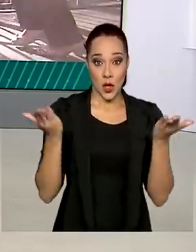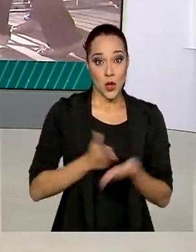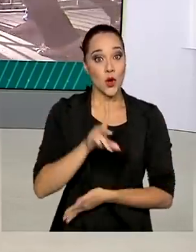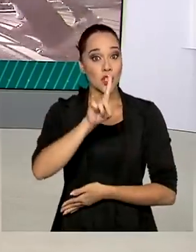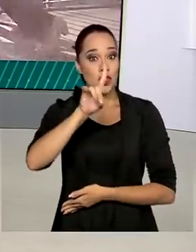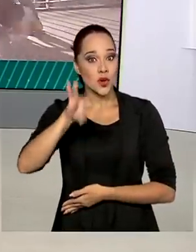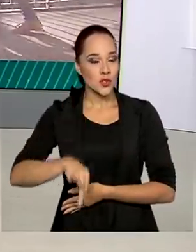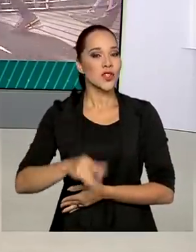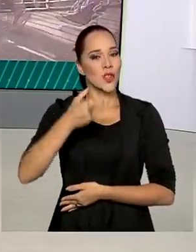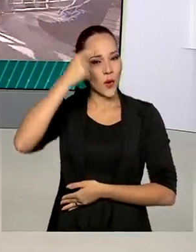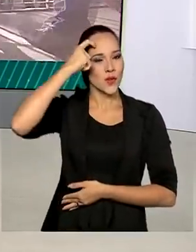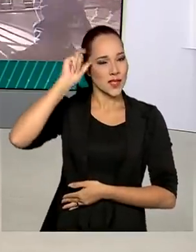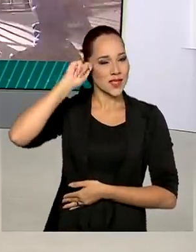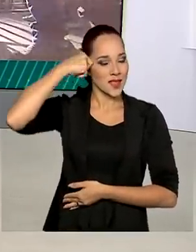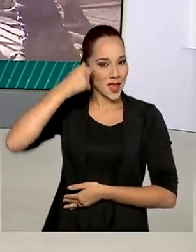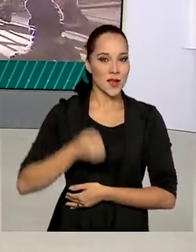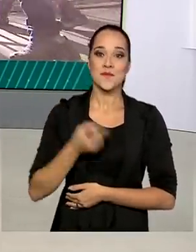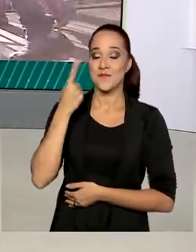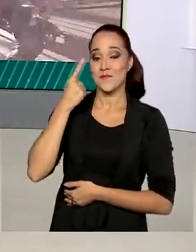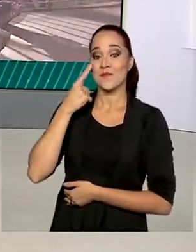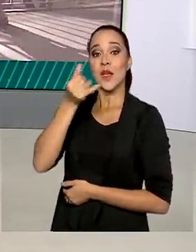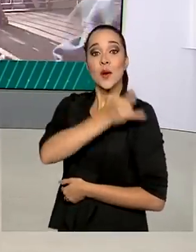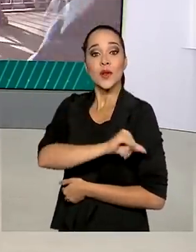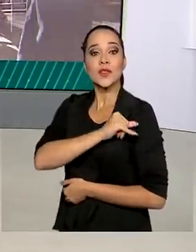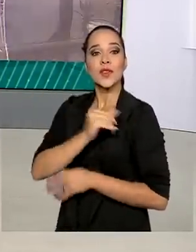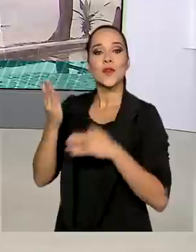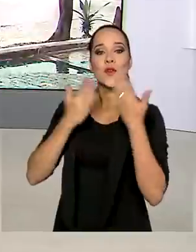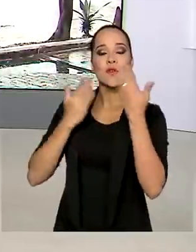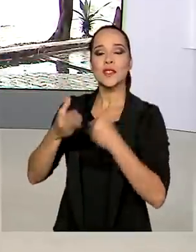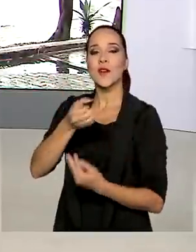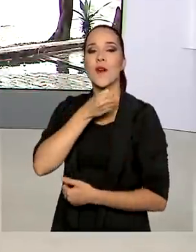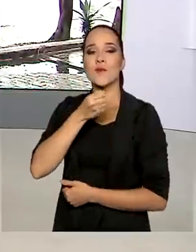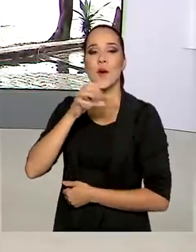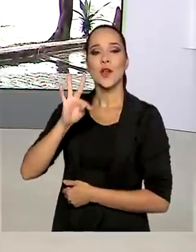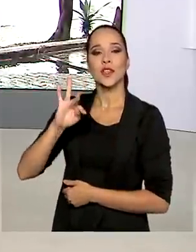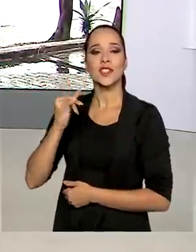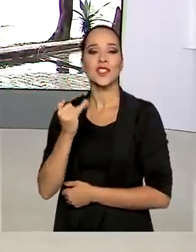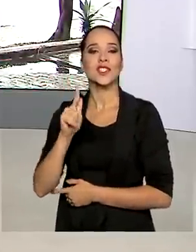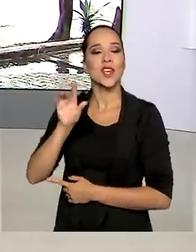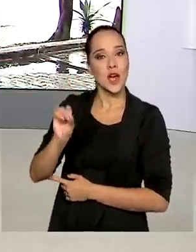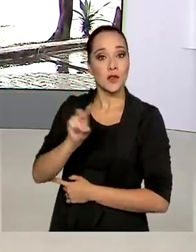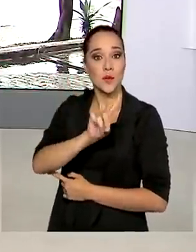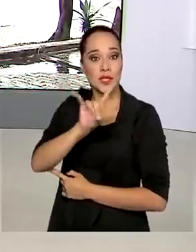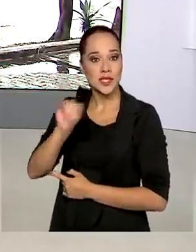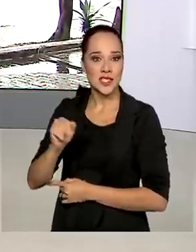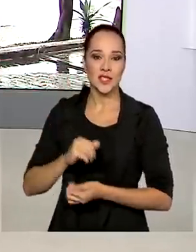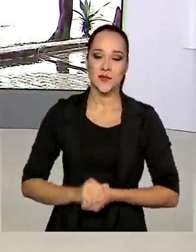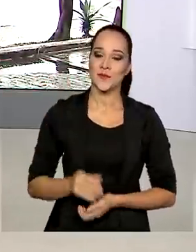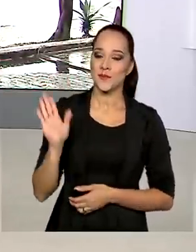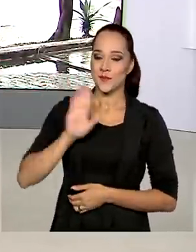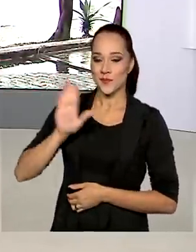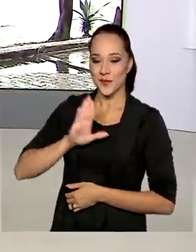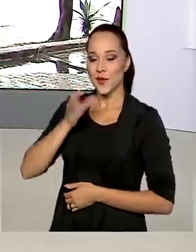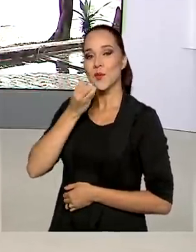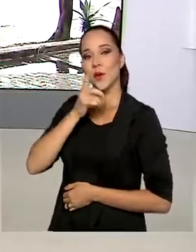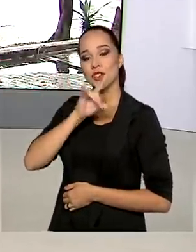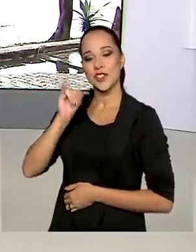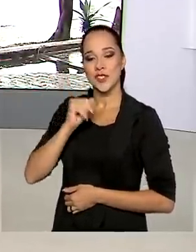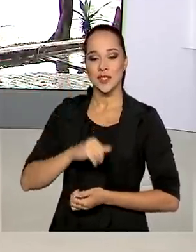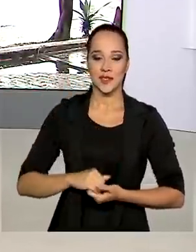é o dia da consciência negra. Vamos ao Rio de Janeiro conversar com o repórter Tiago Pimenta sobre essa data. Oi, Tiago, bom dia.